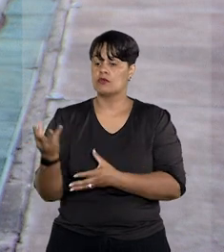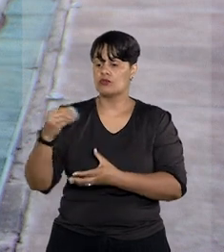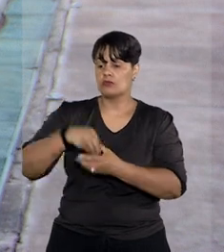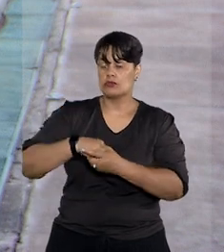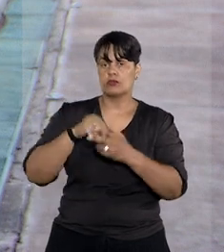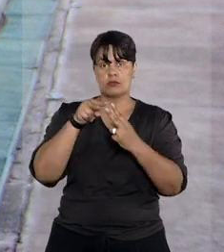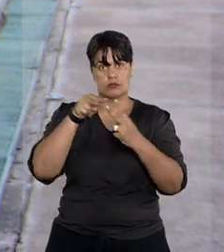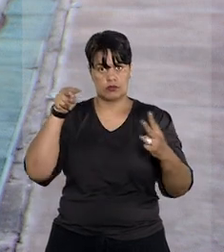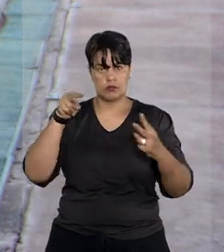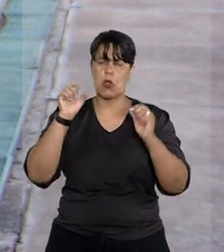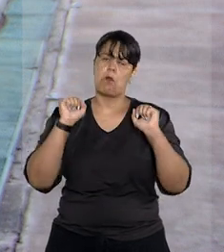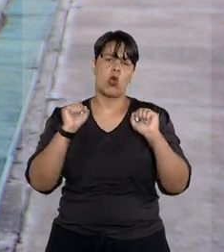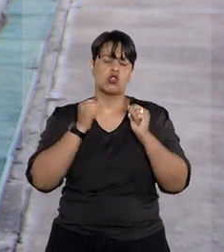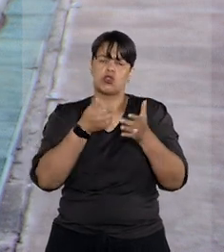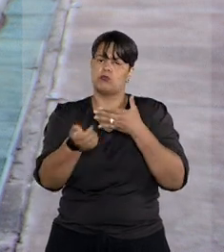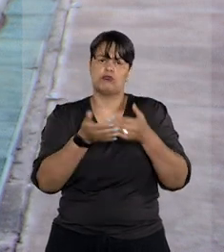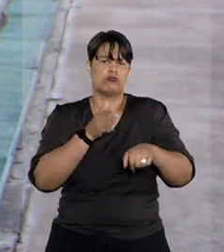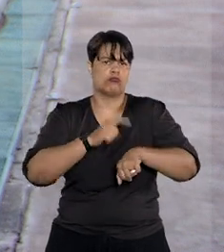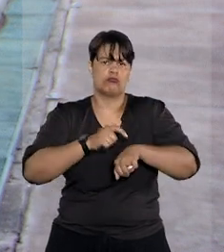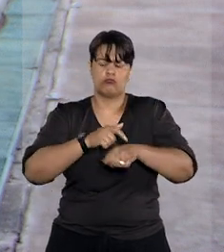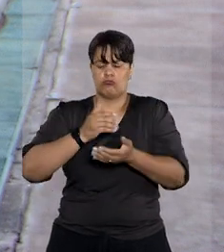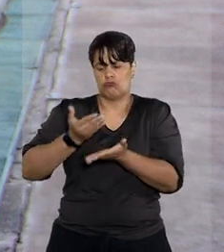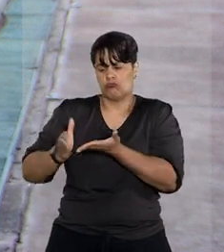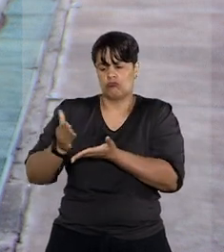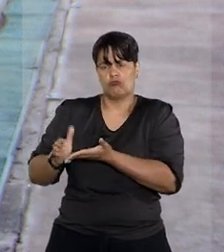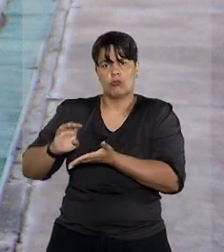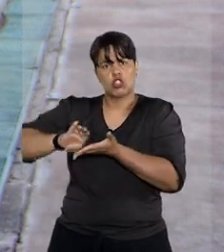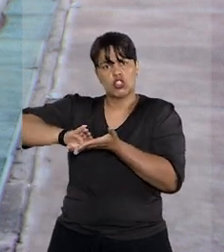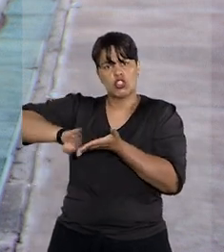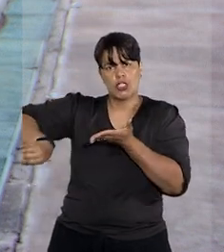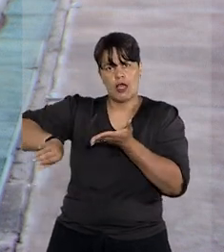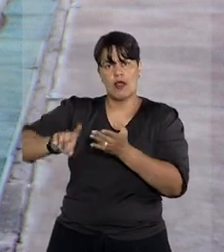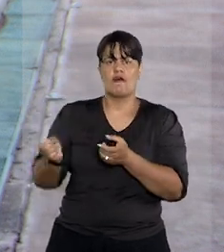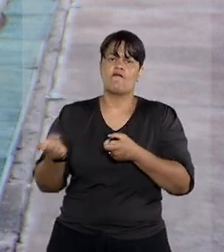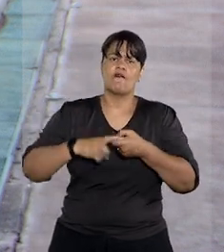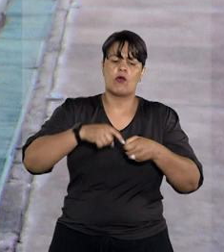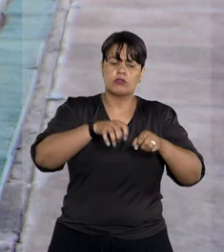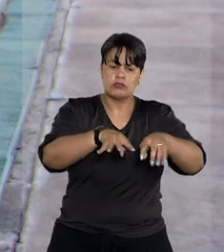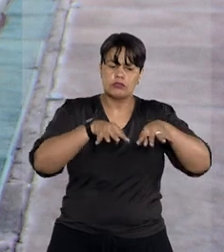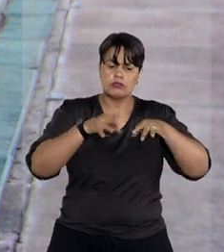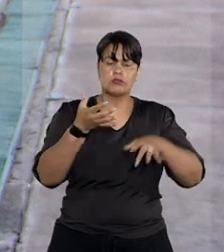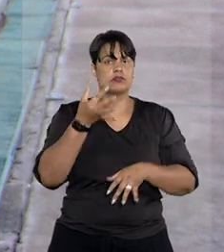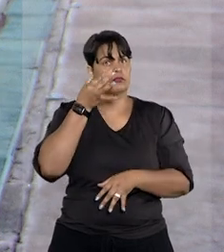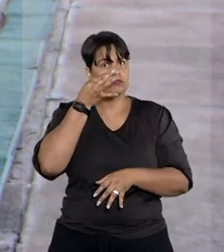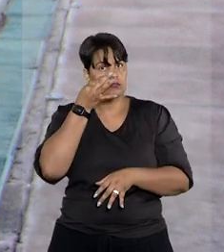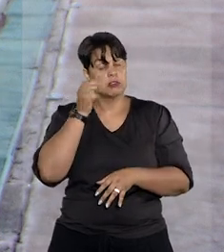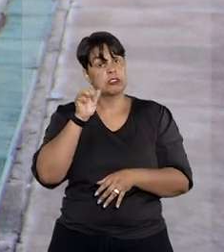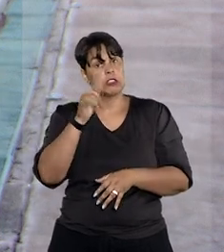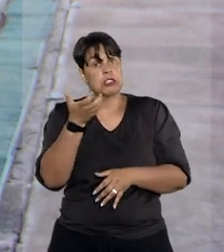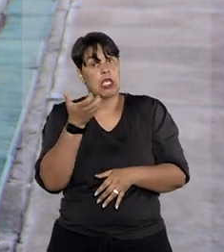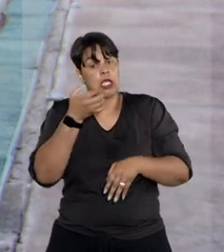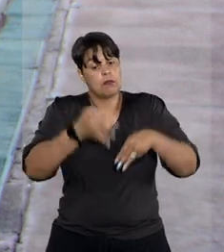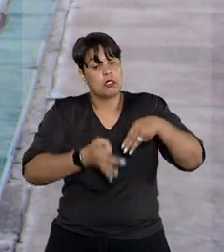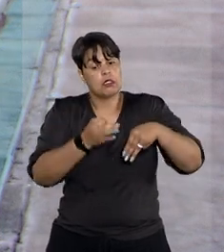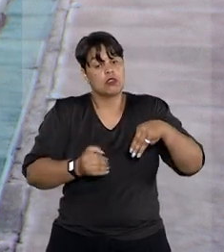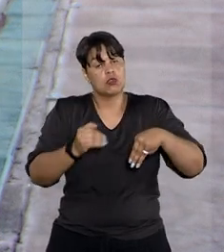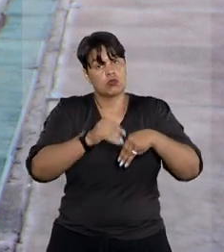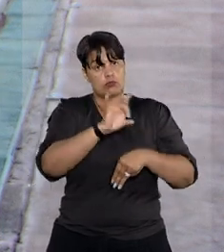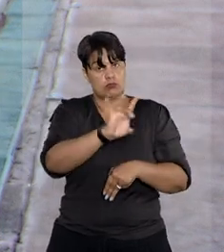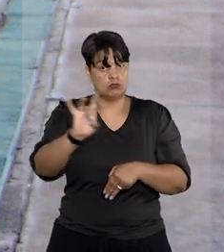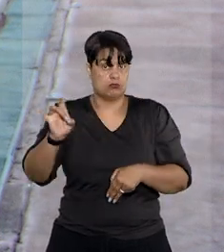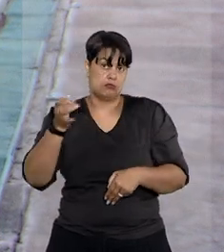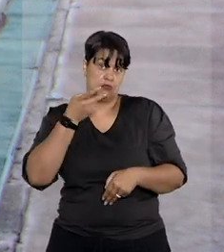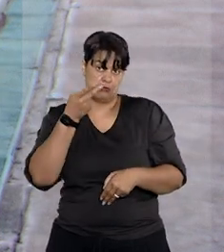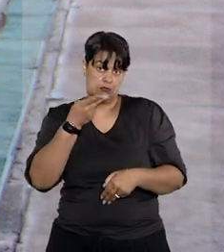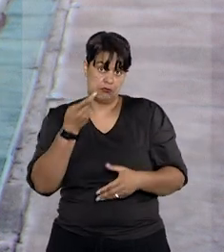na sessão virtual podem ser retirados e encaminhados para a sessão presencial, caso ocorra a manifestação de algum ministro da